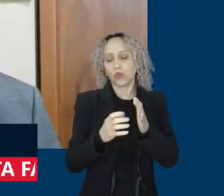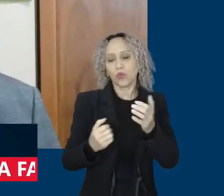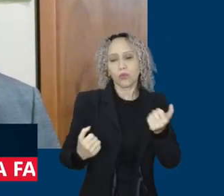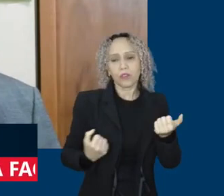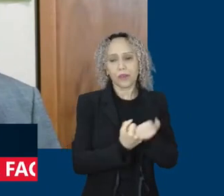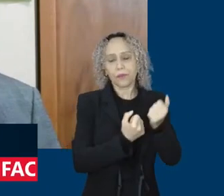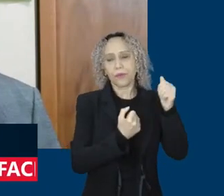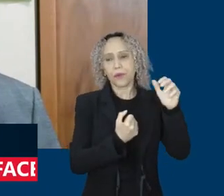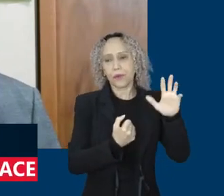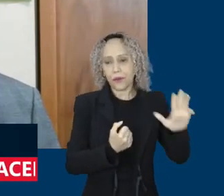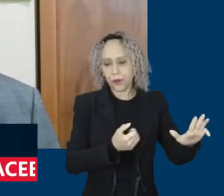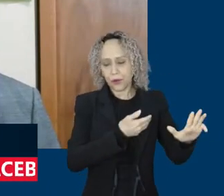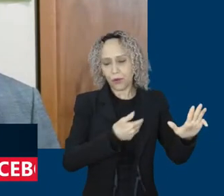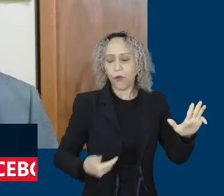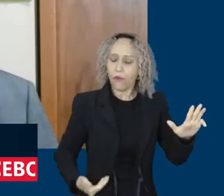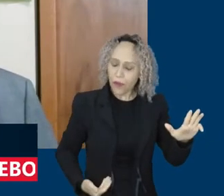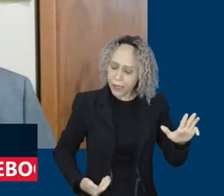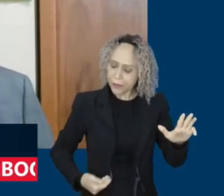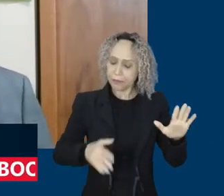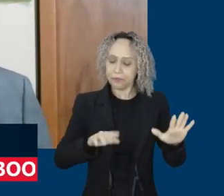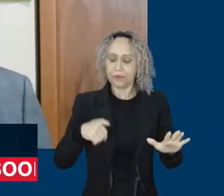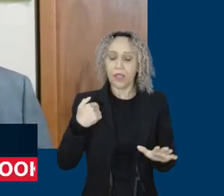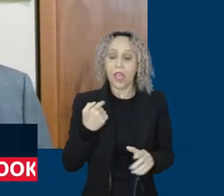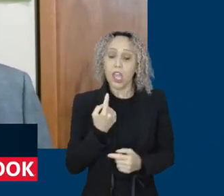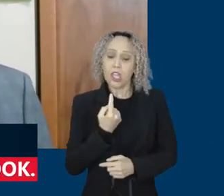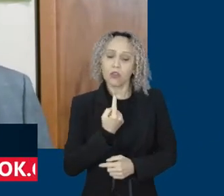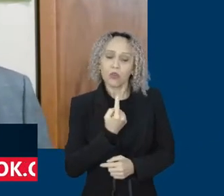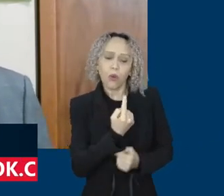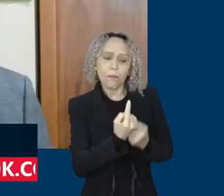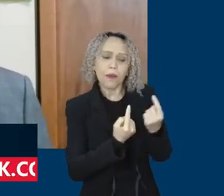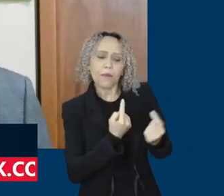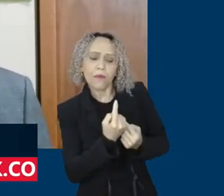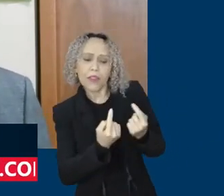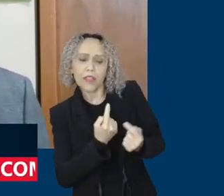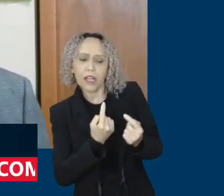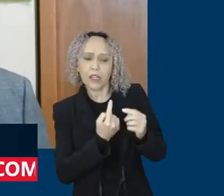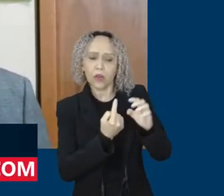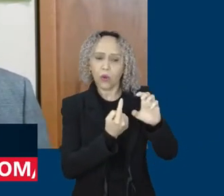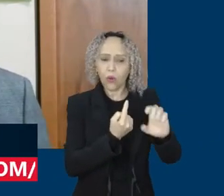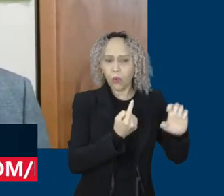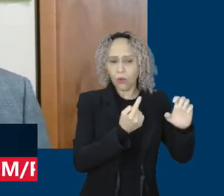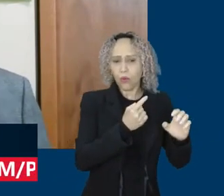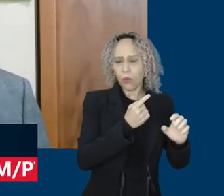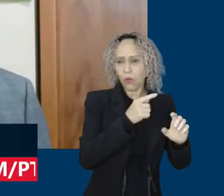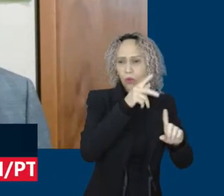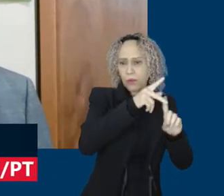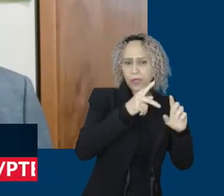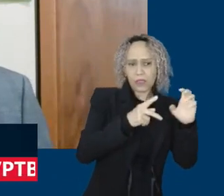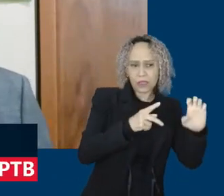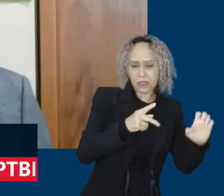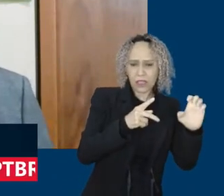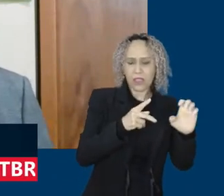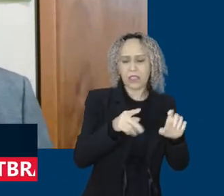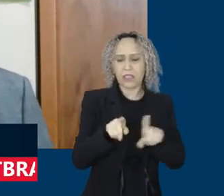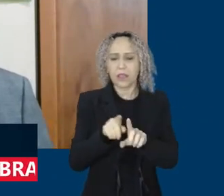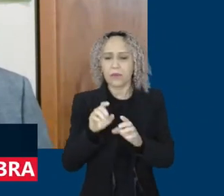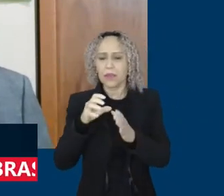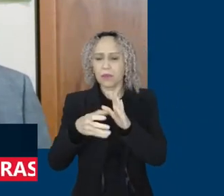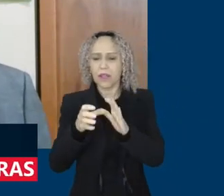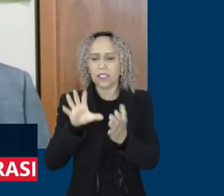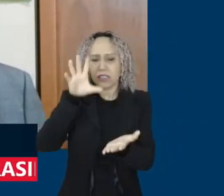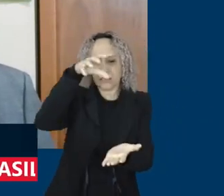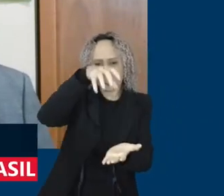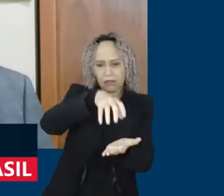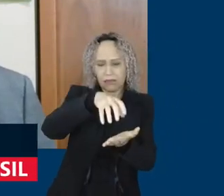de esquerda e centro-esquerda, que nós precisamos fazer dentro dessa CPMI, Amanda, uma